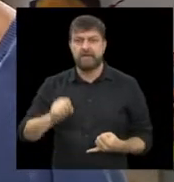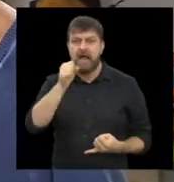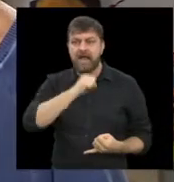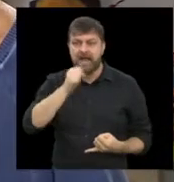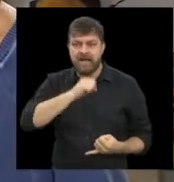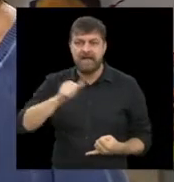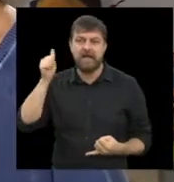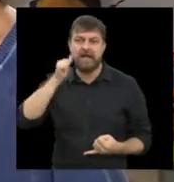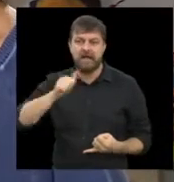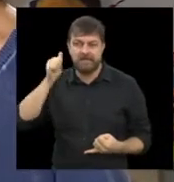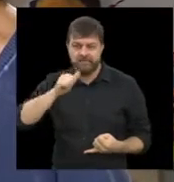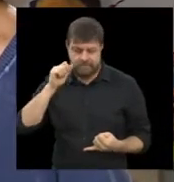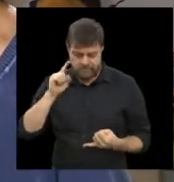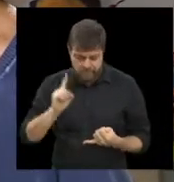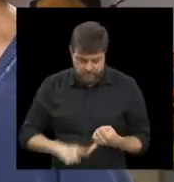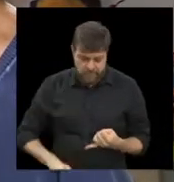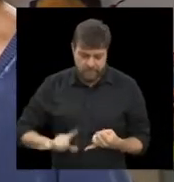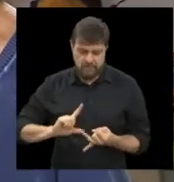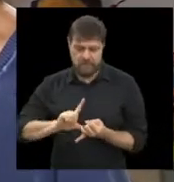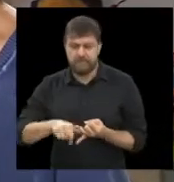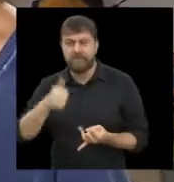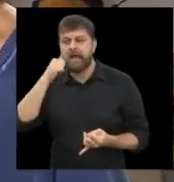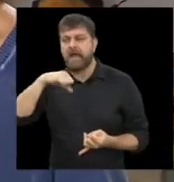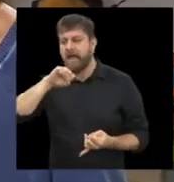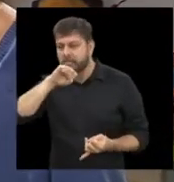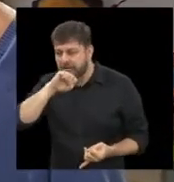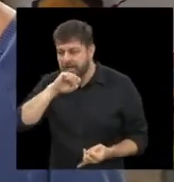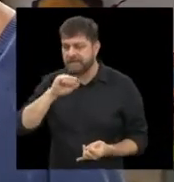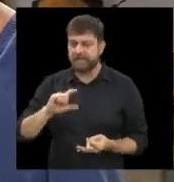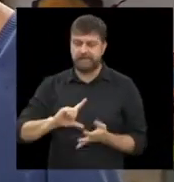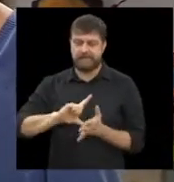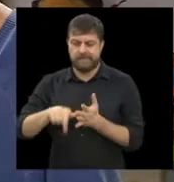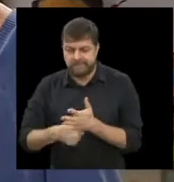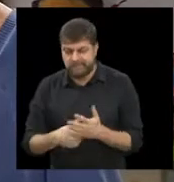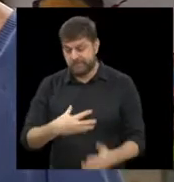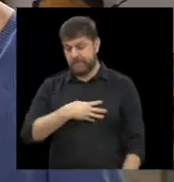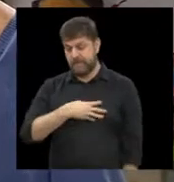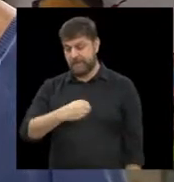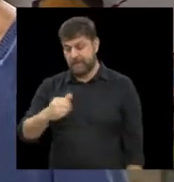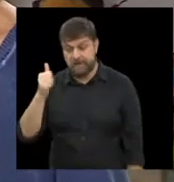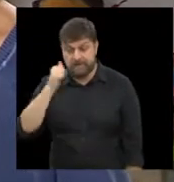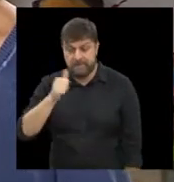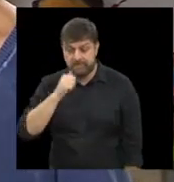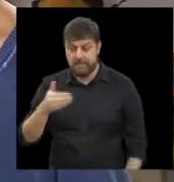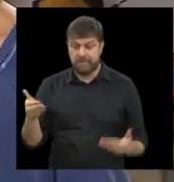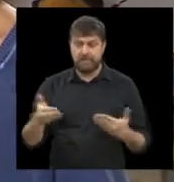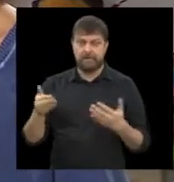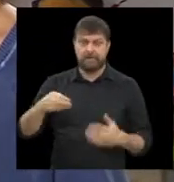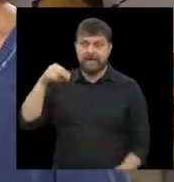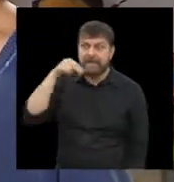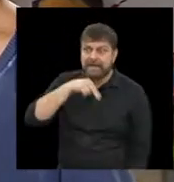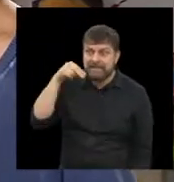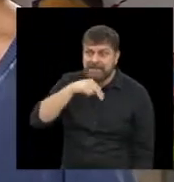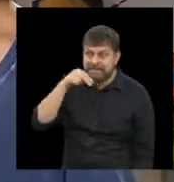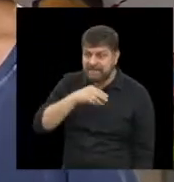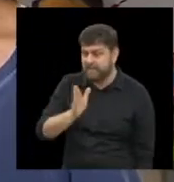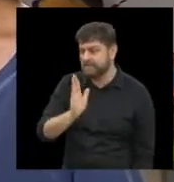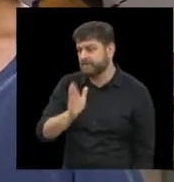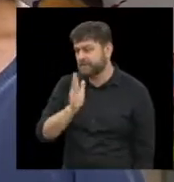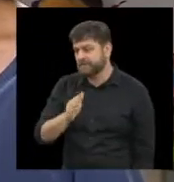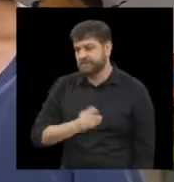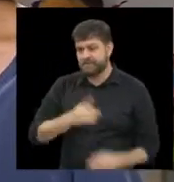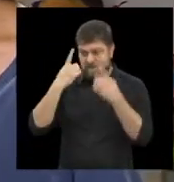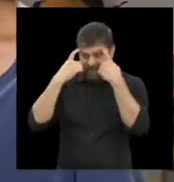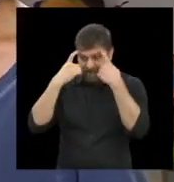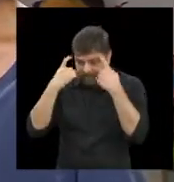SOS a terceira geração, ou seja, tinha vindo a avó, a filha e já estava a neta com